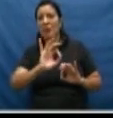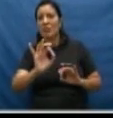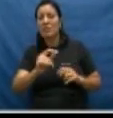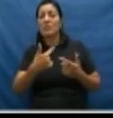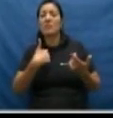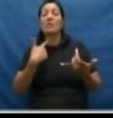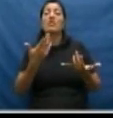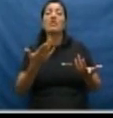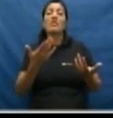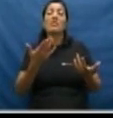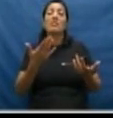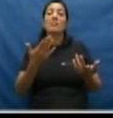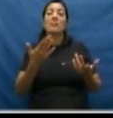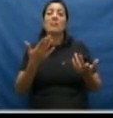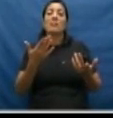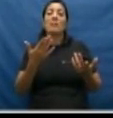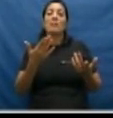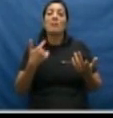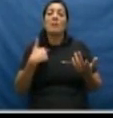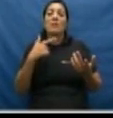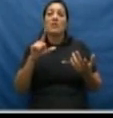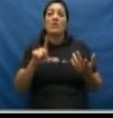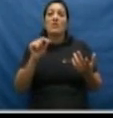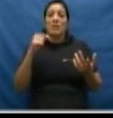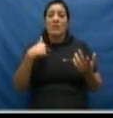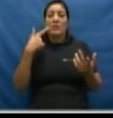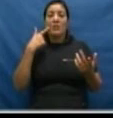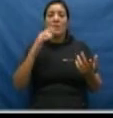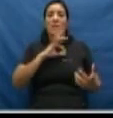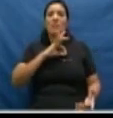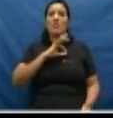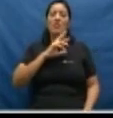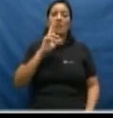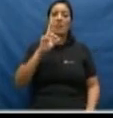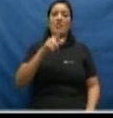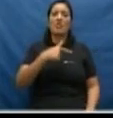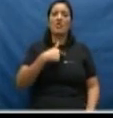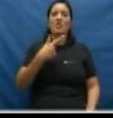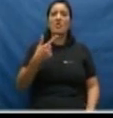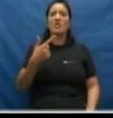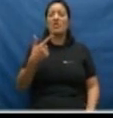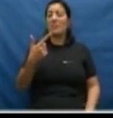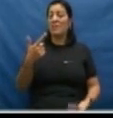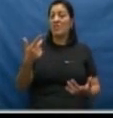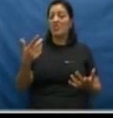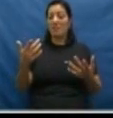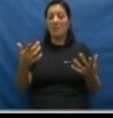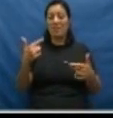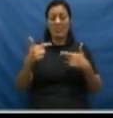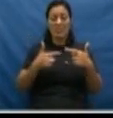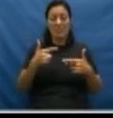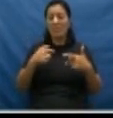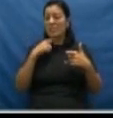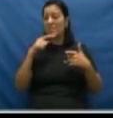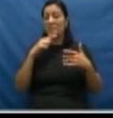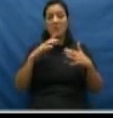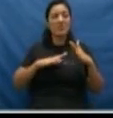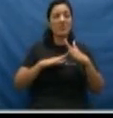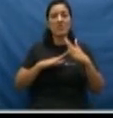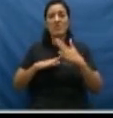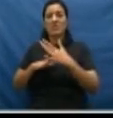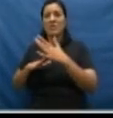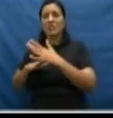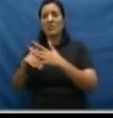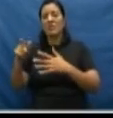e normalmente se designa uma delegada com pouquíssimas possibilidades de trabalho. Tem que fazer